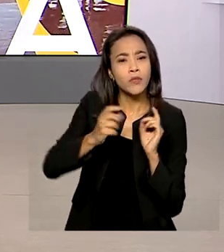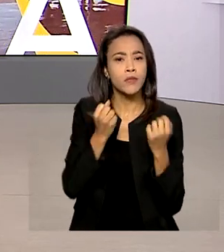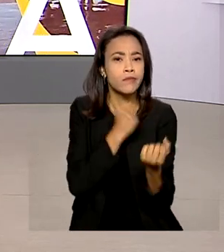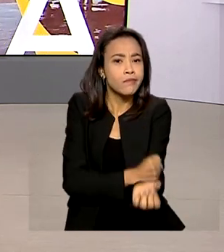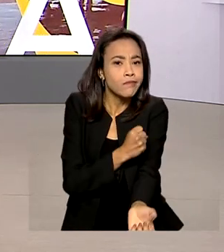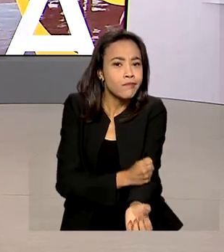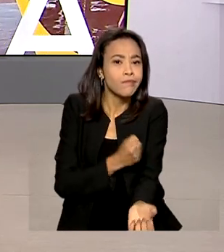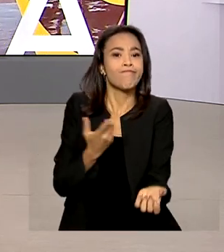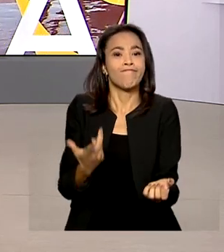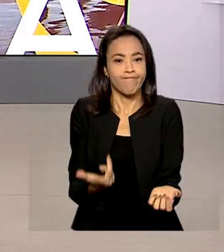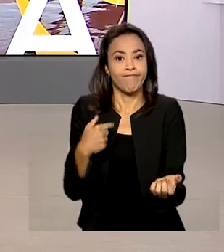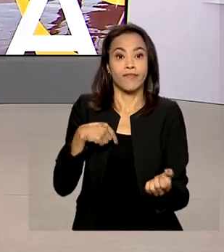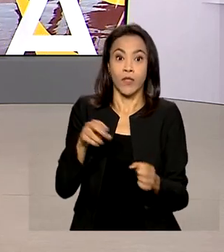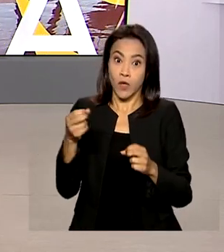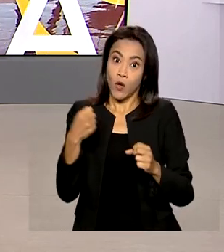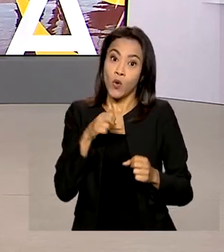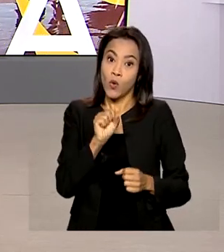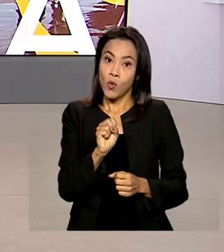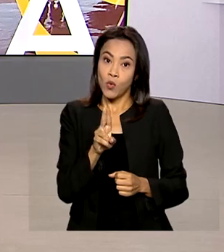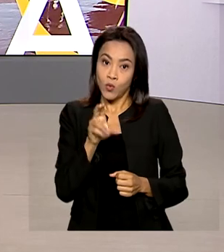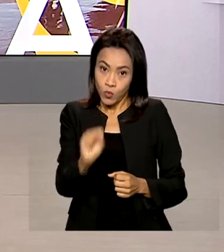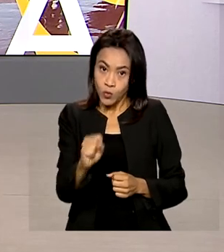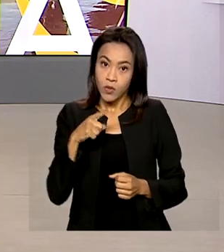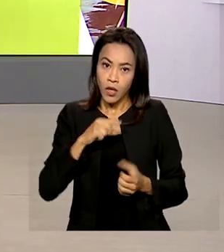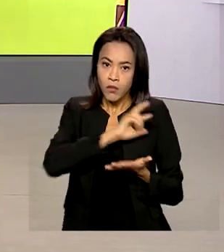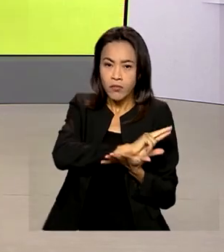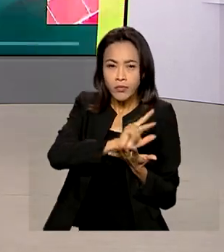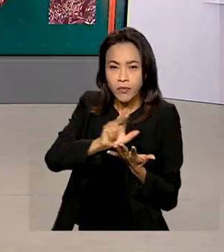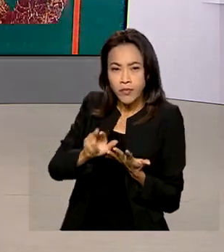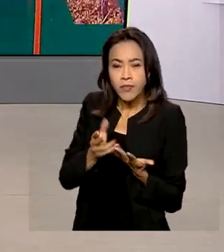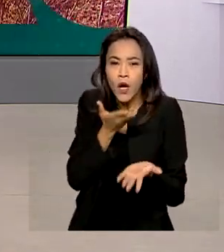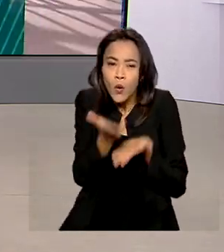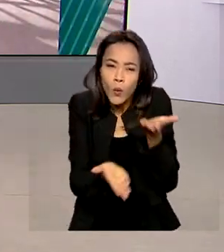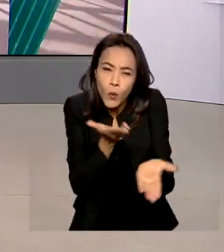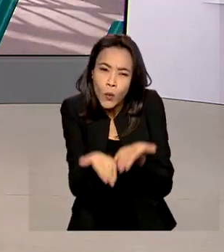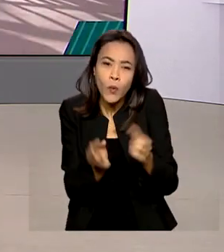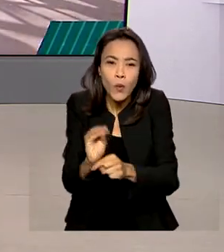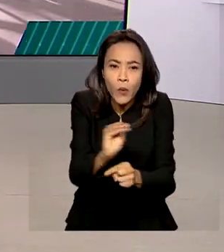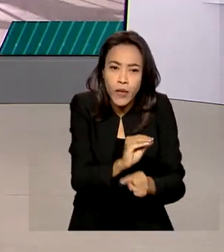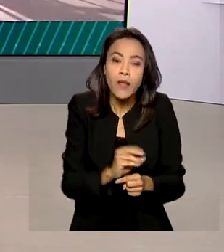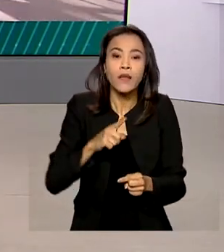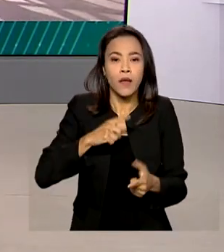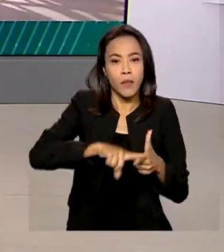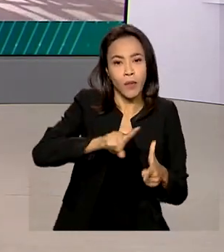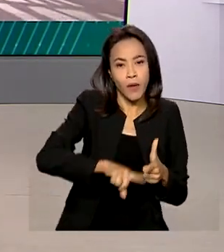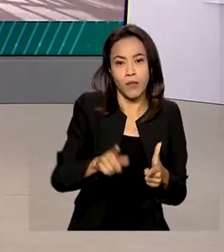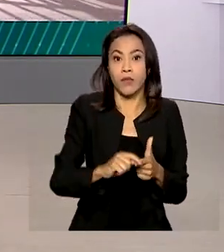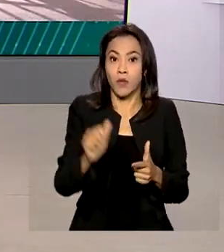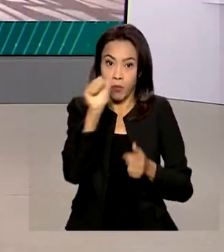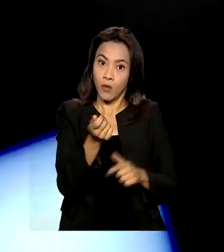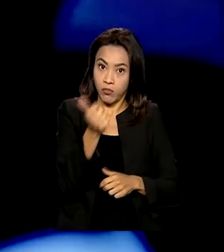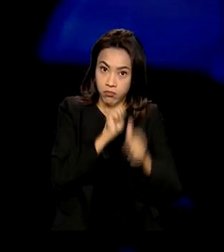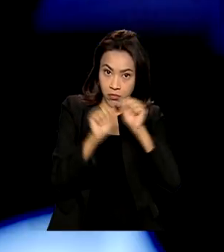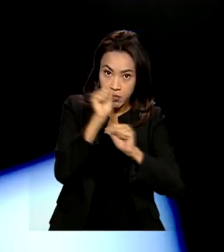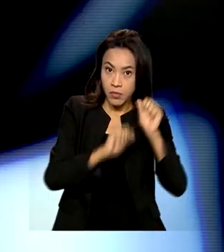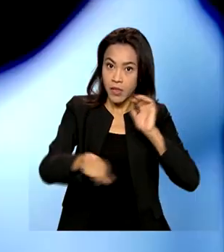O Sistema Único de Saúde oferece uma linha de cuidados para pacientes que apresentam problemas com álcool e drogas.